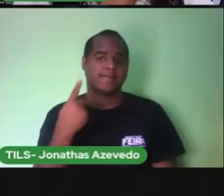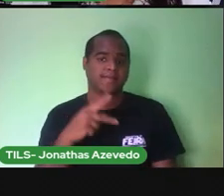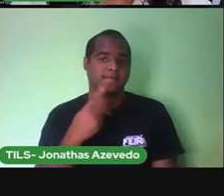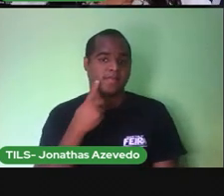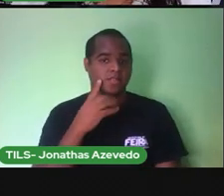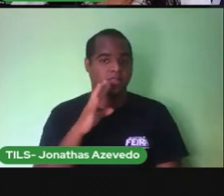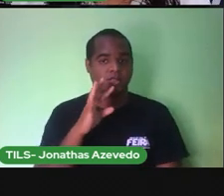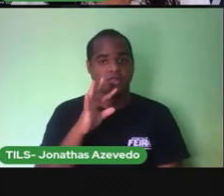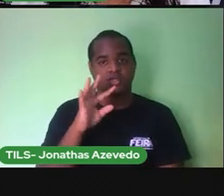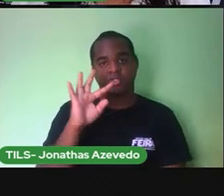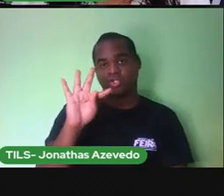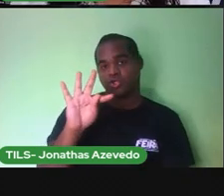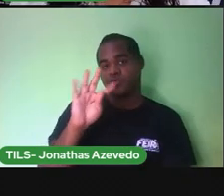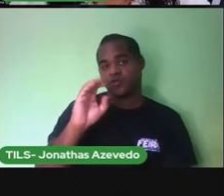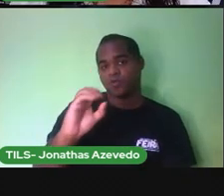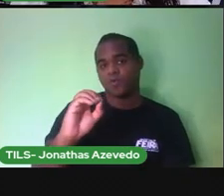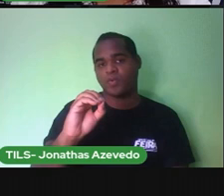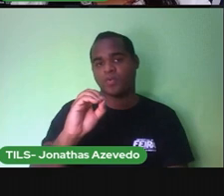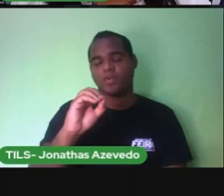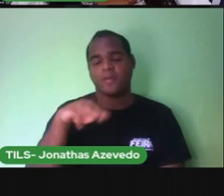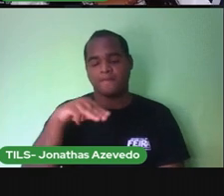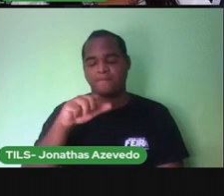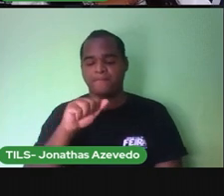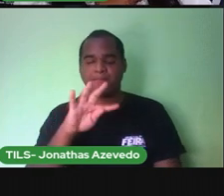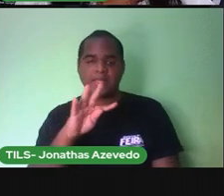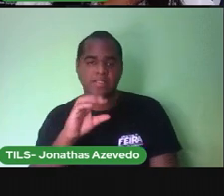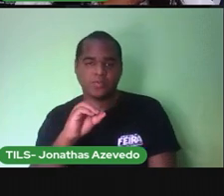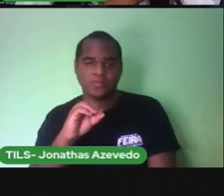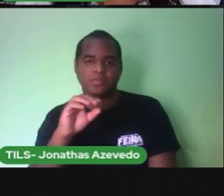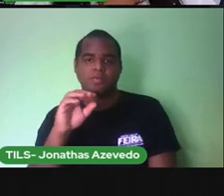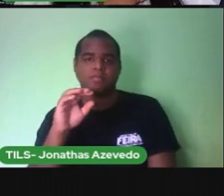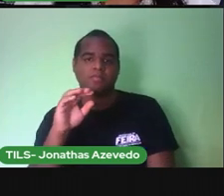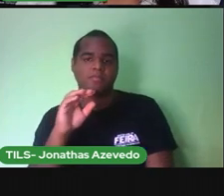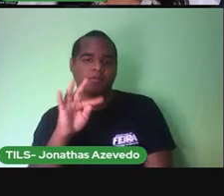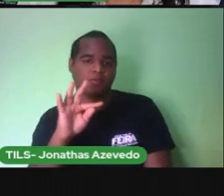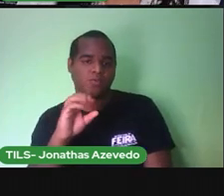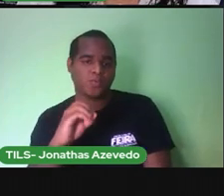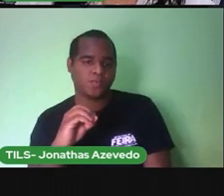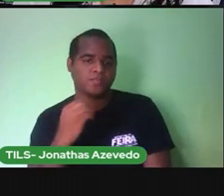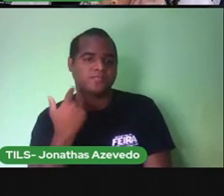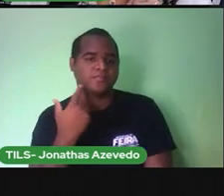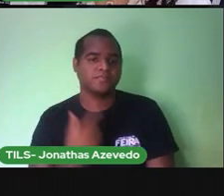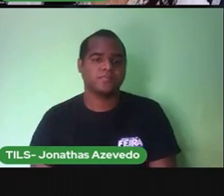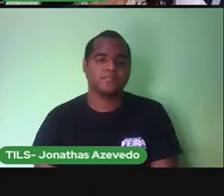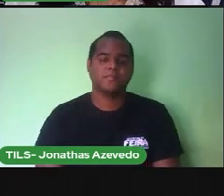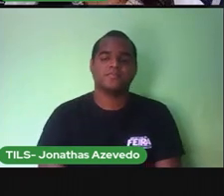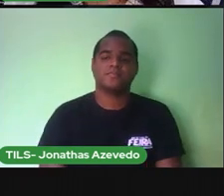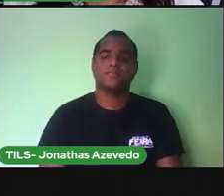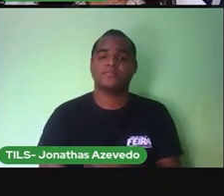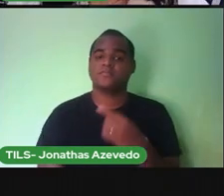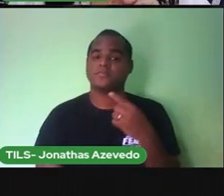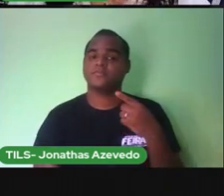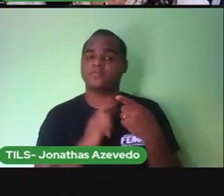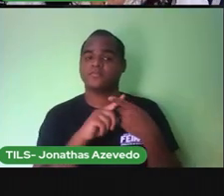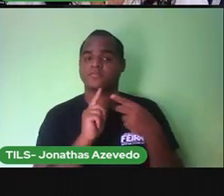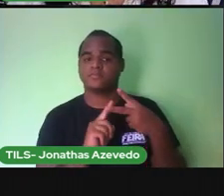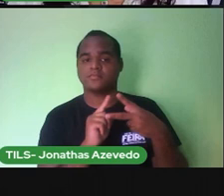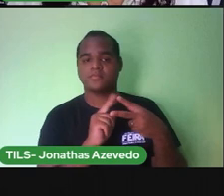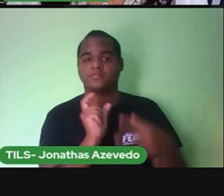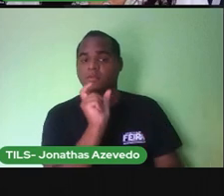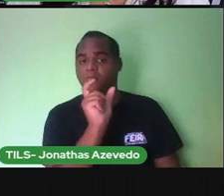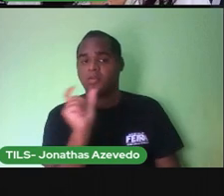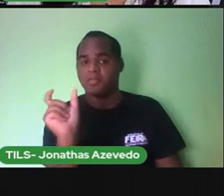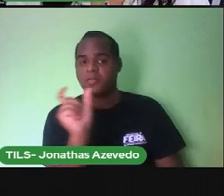Mato Pato Agora nós temos Duas palavrinhas Com três